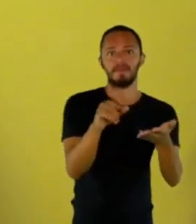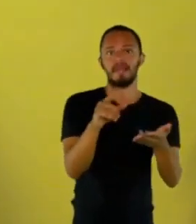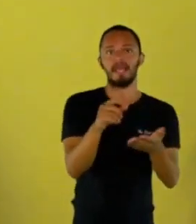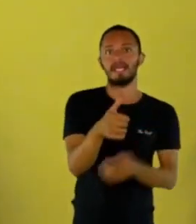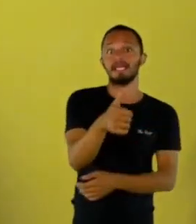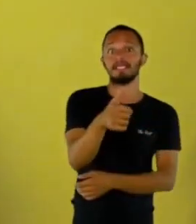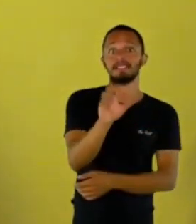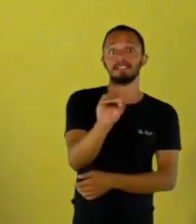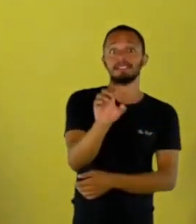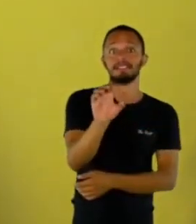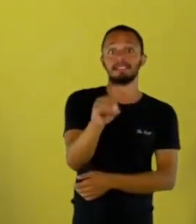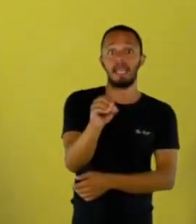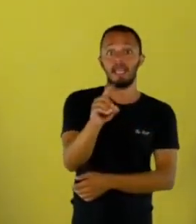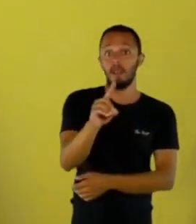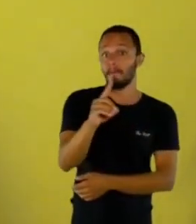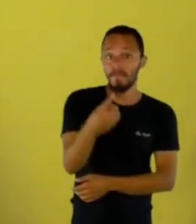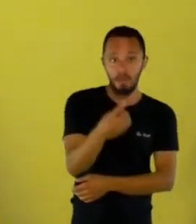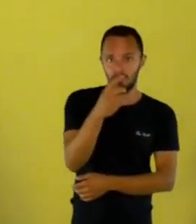mil inscritos.